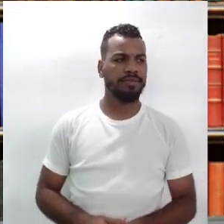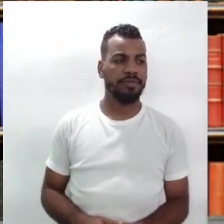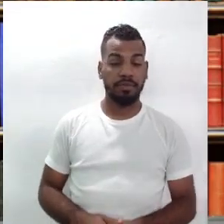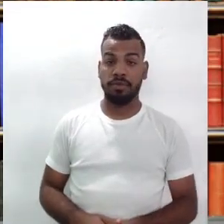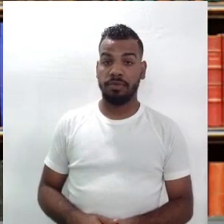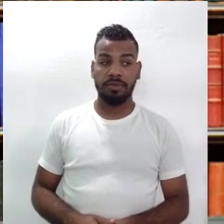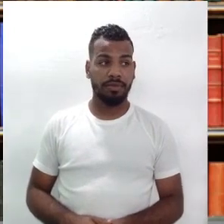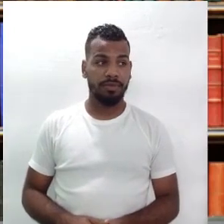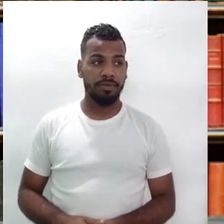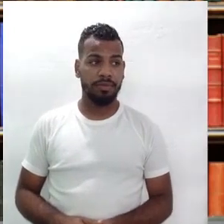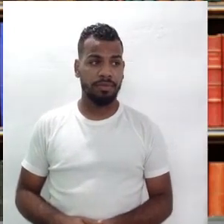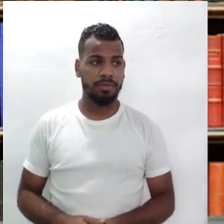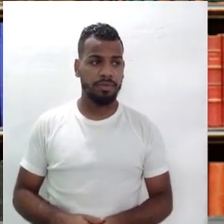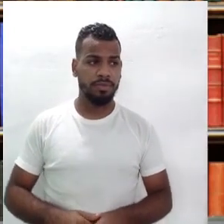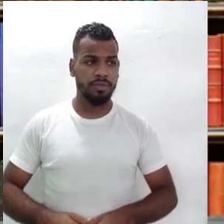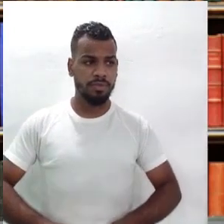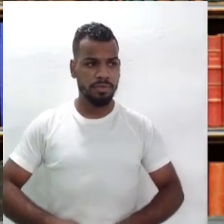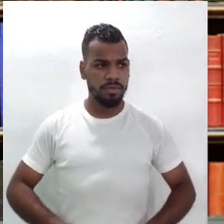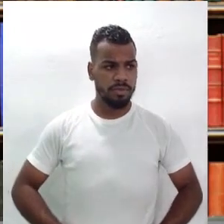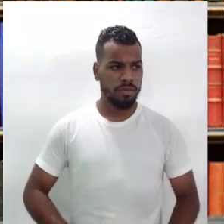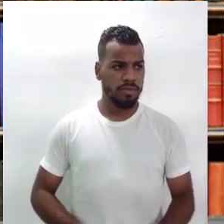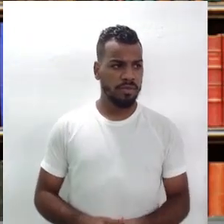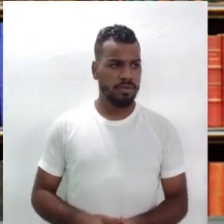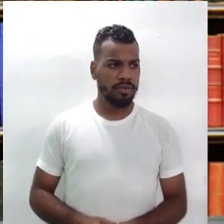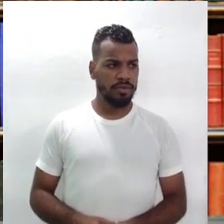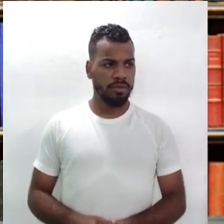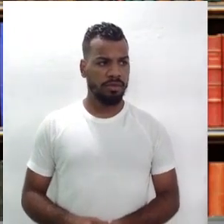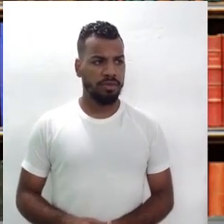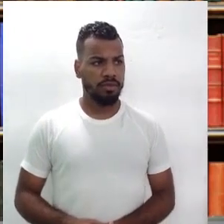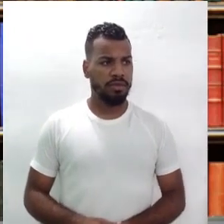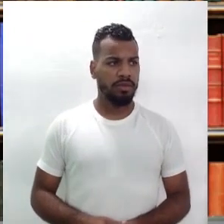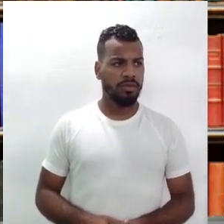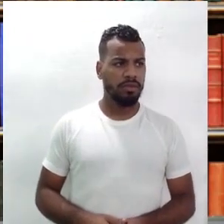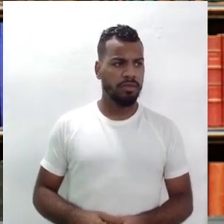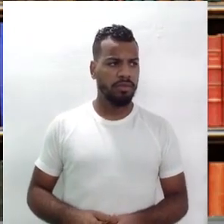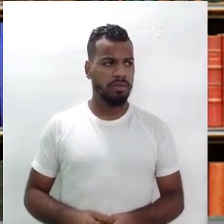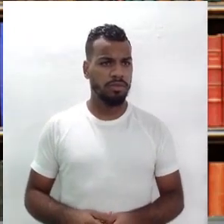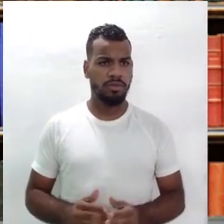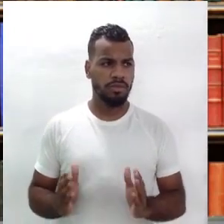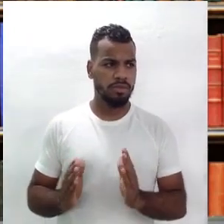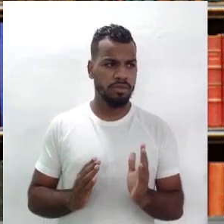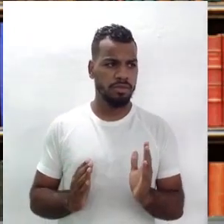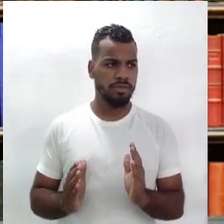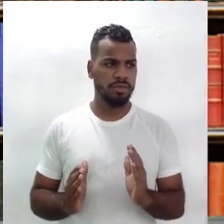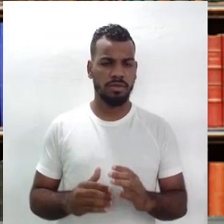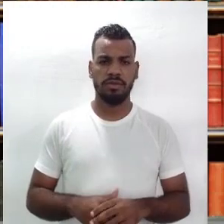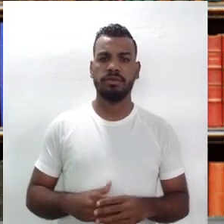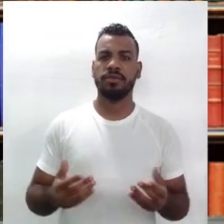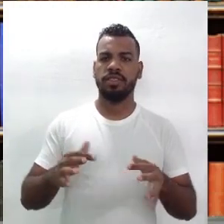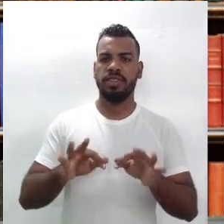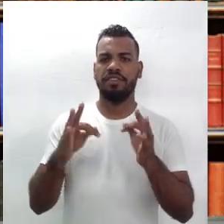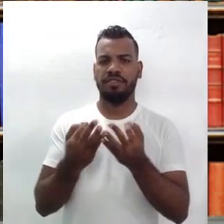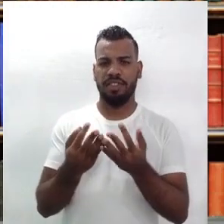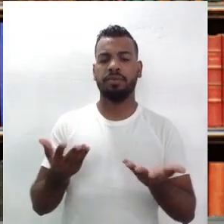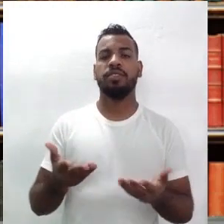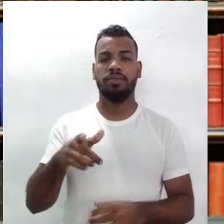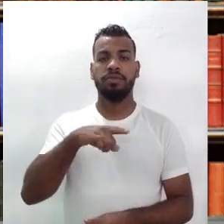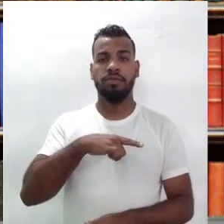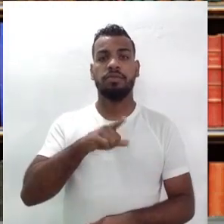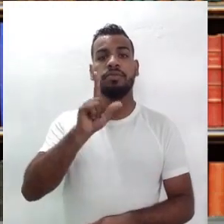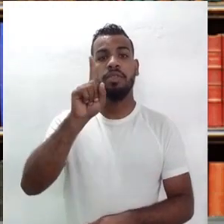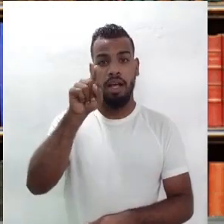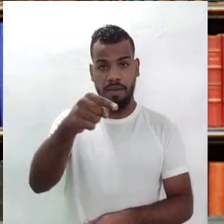Idade Média, a questão dos brasões, heráldica, eram os brasões da família, das famílias, não é isso? Aí nós veremos essa